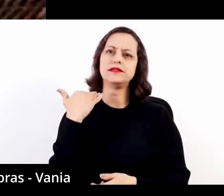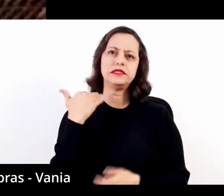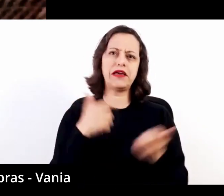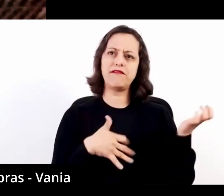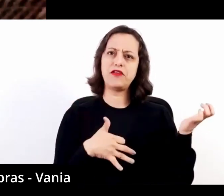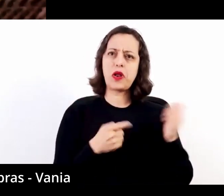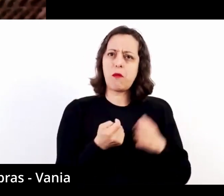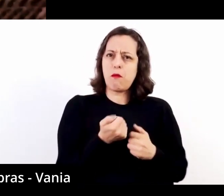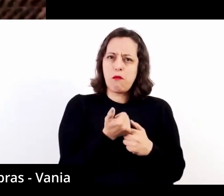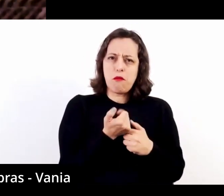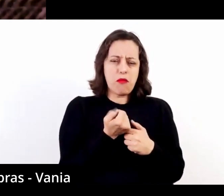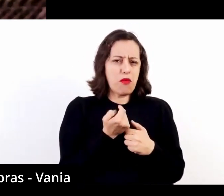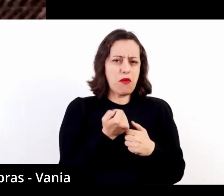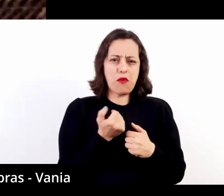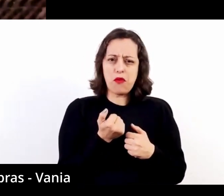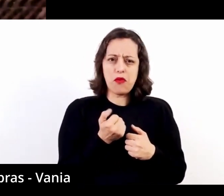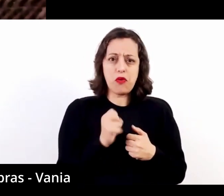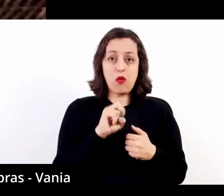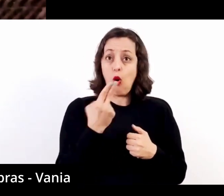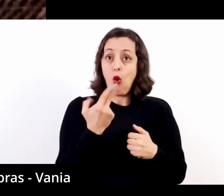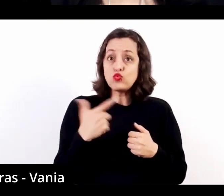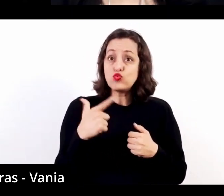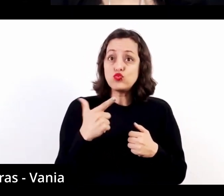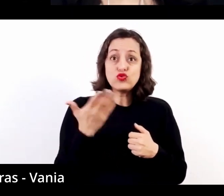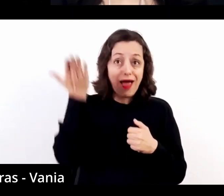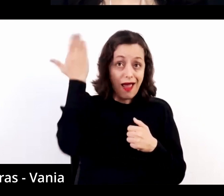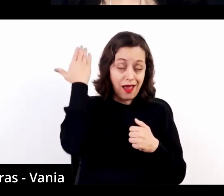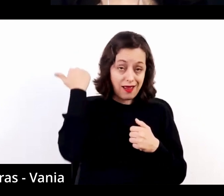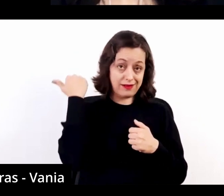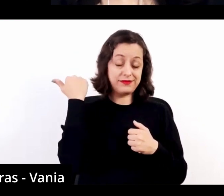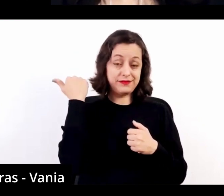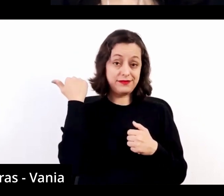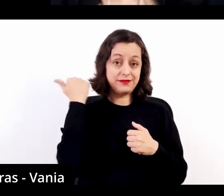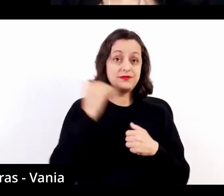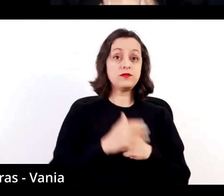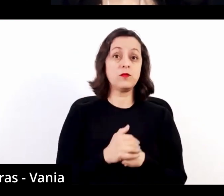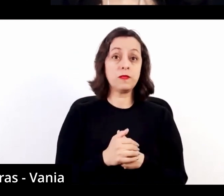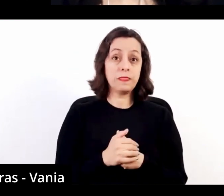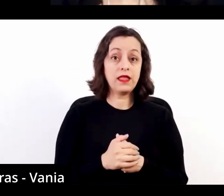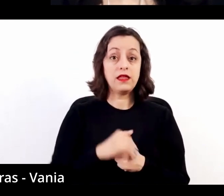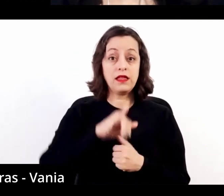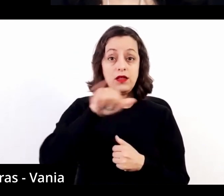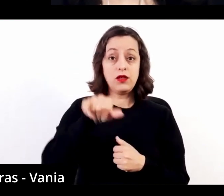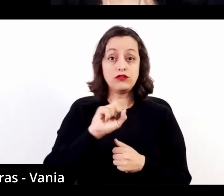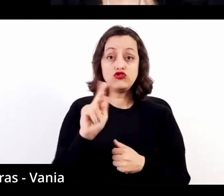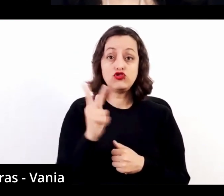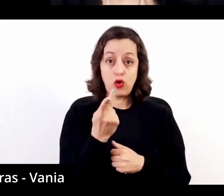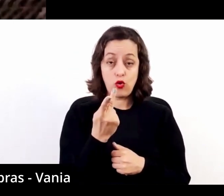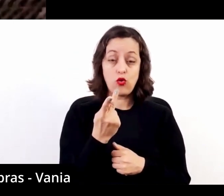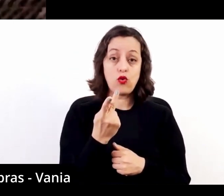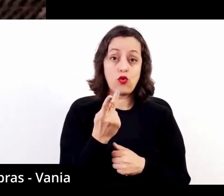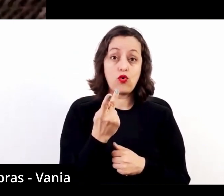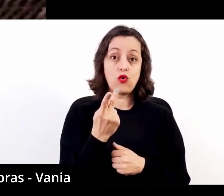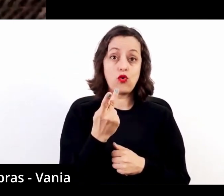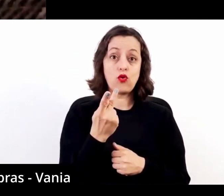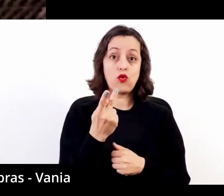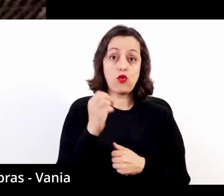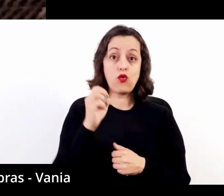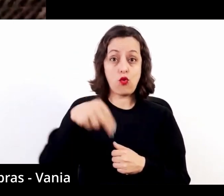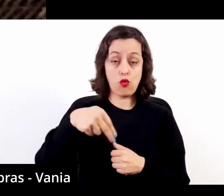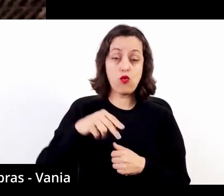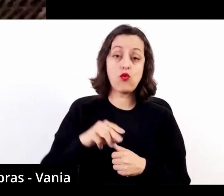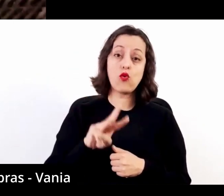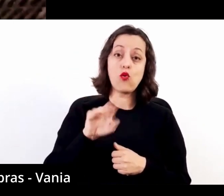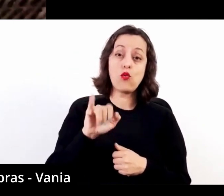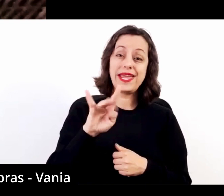circulação era restrita, ou mesmo inexistente. E o John Williams, que pode ser